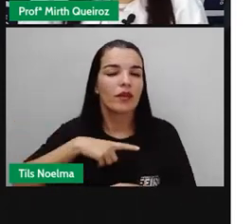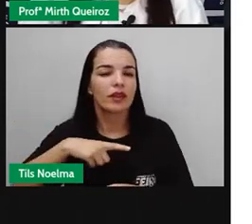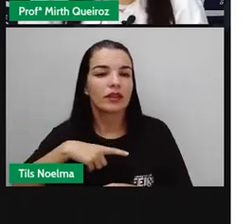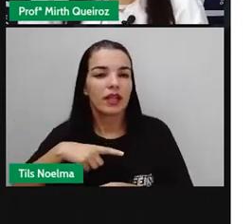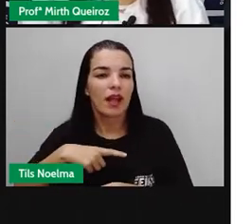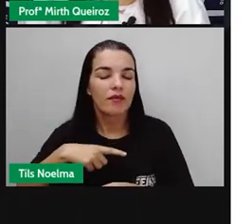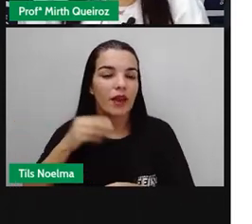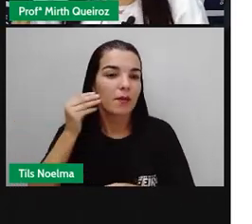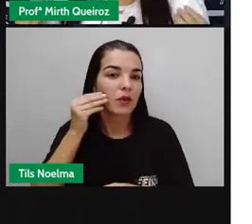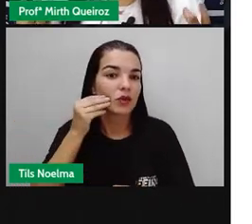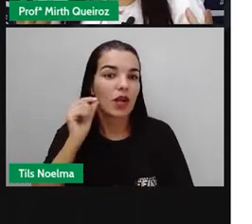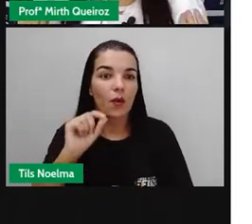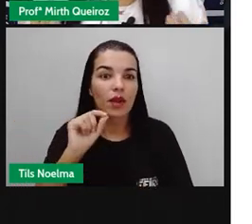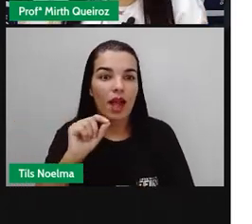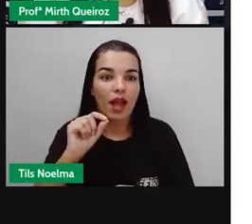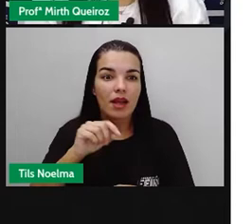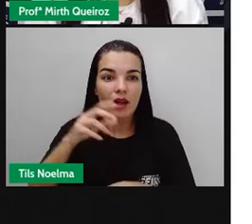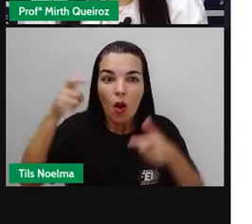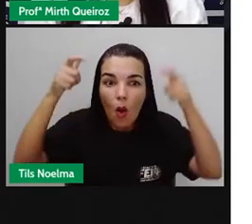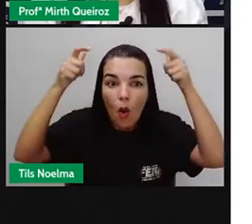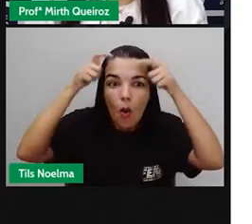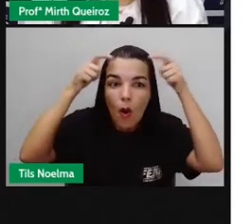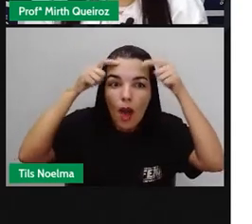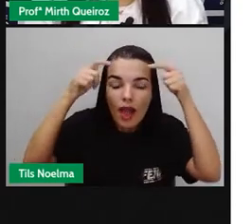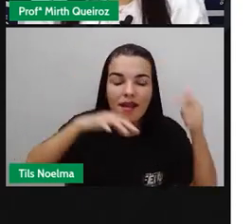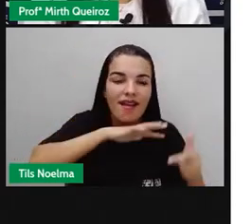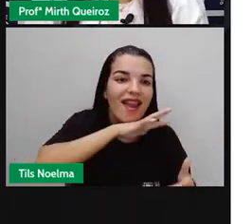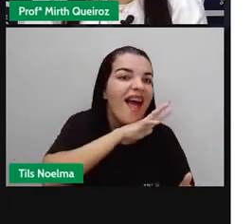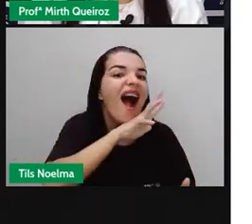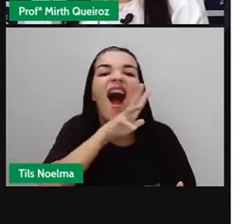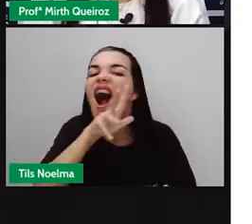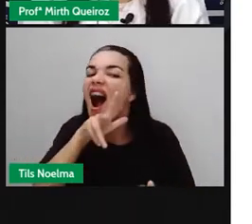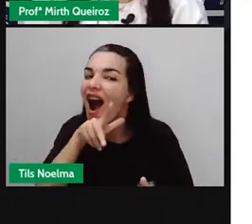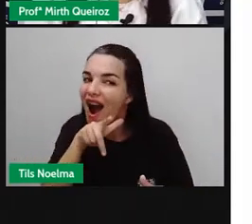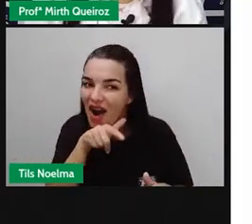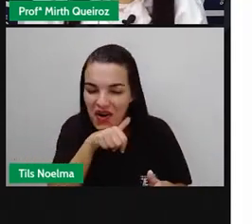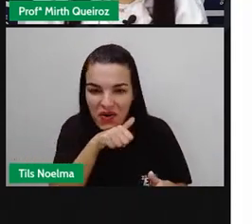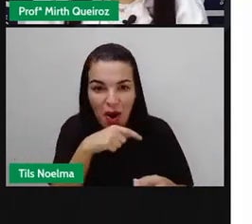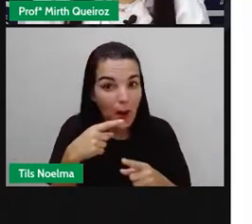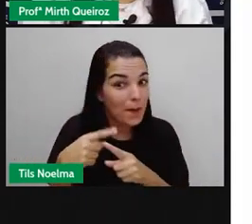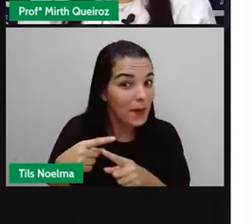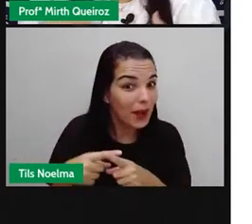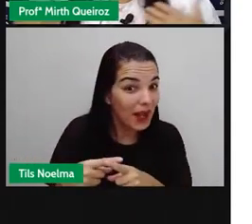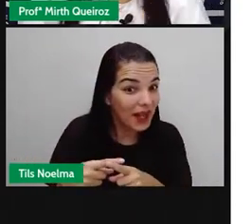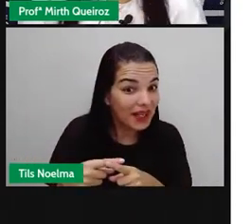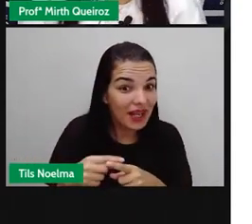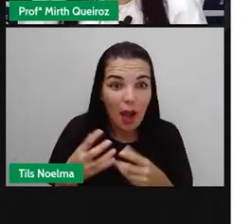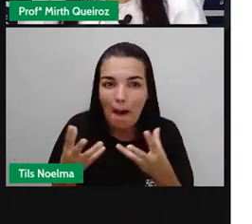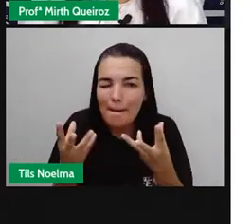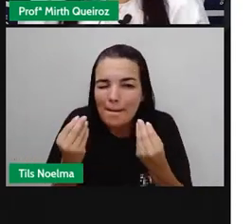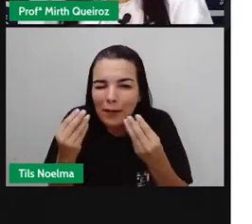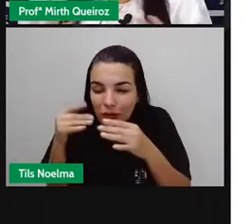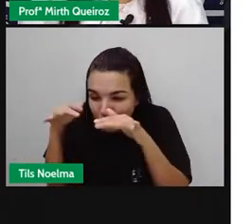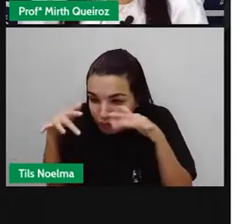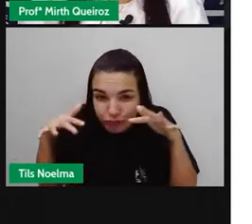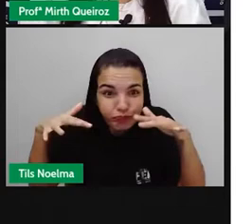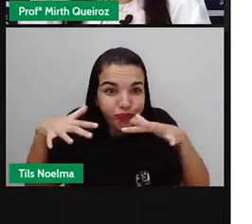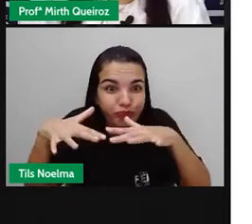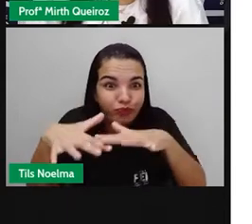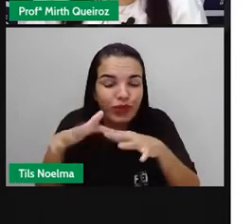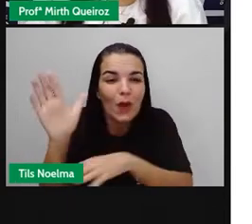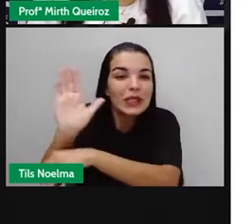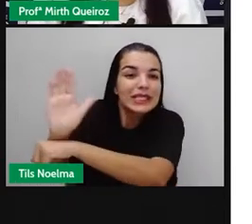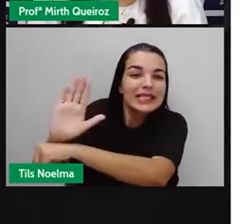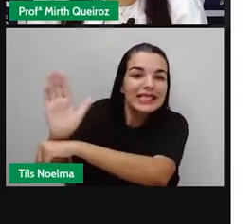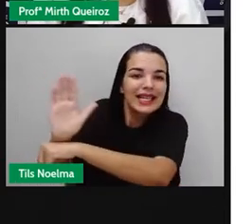o Rei Leão, lotado no cinema, né? Isso por quê? Porque é o tipo de filme que encanta qualquer pessoa de